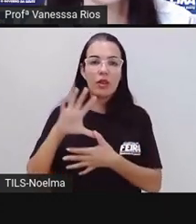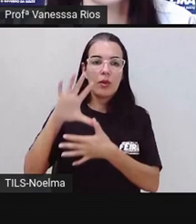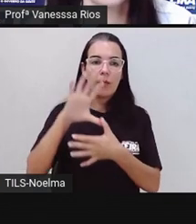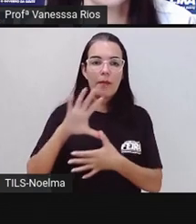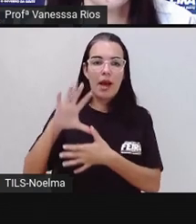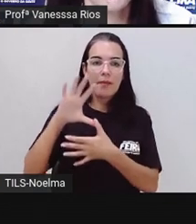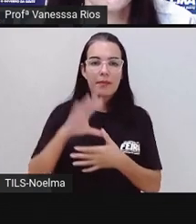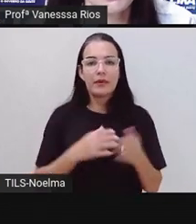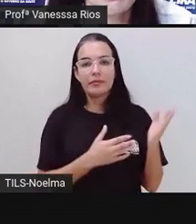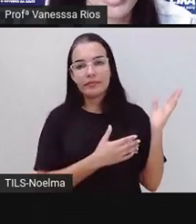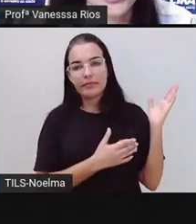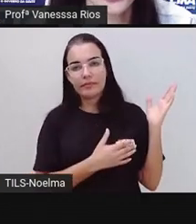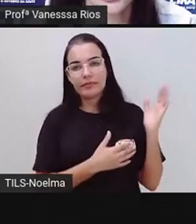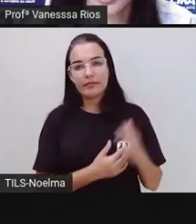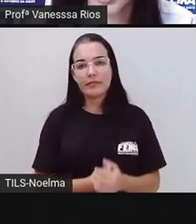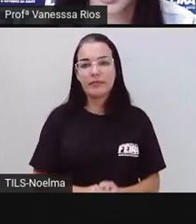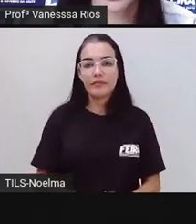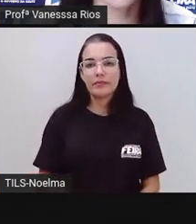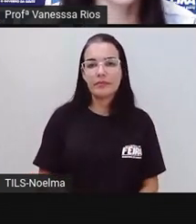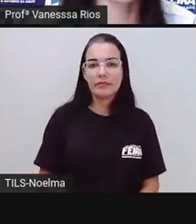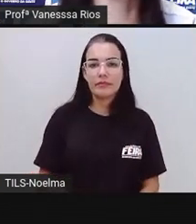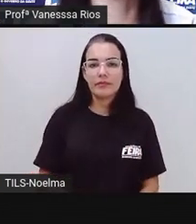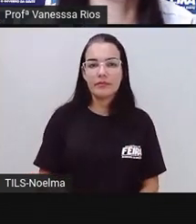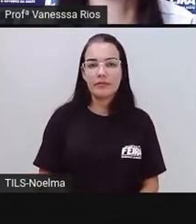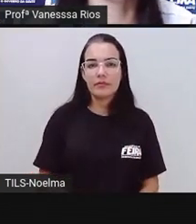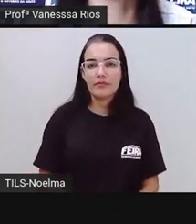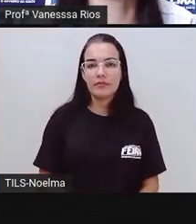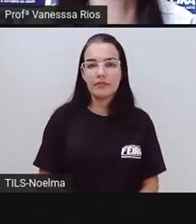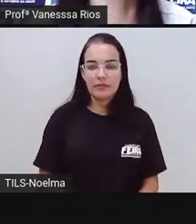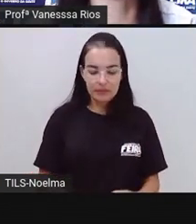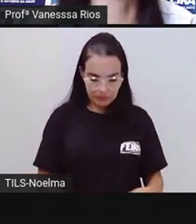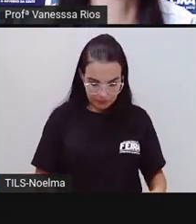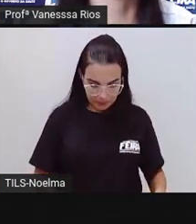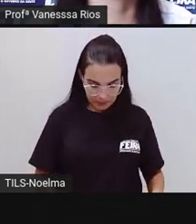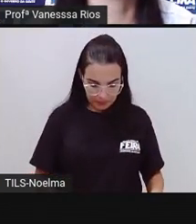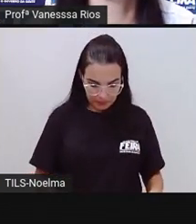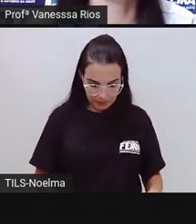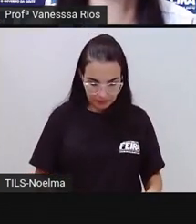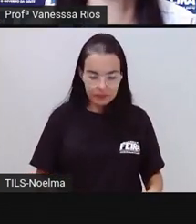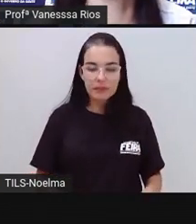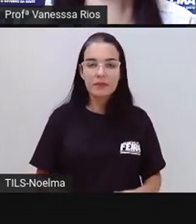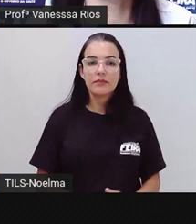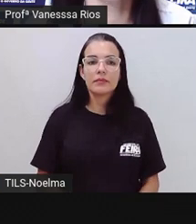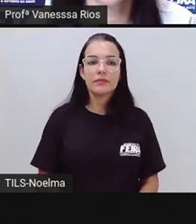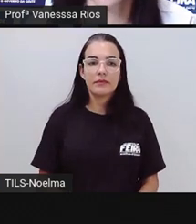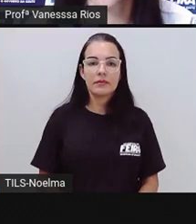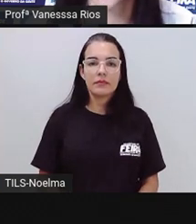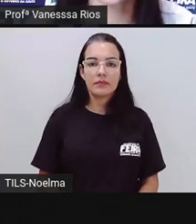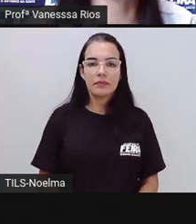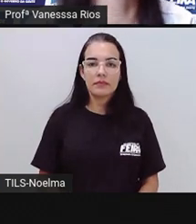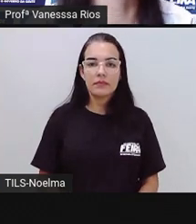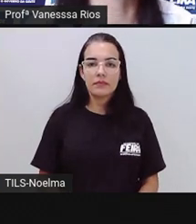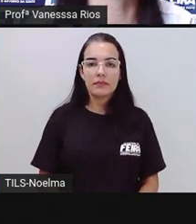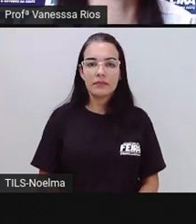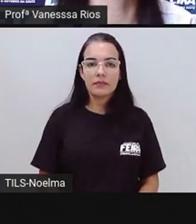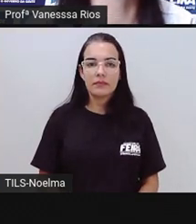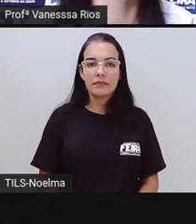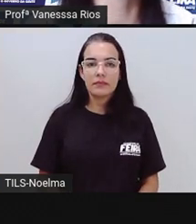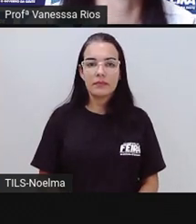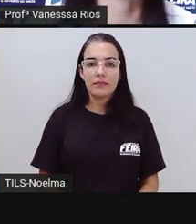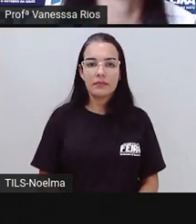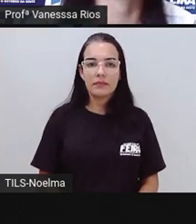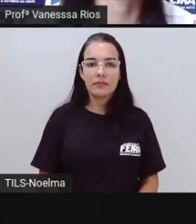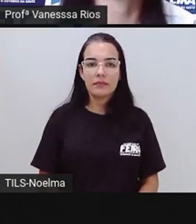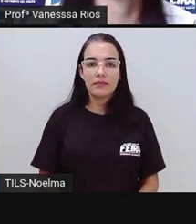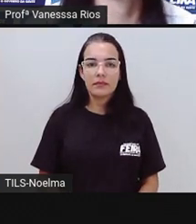mostrada através da imagem, que está sendo representada com todas as divisões dos distritos de Feira de